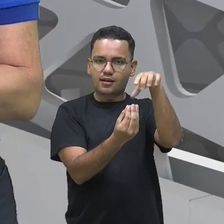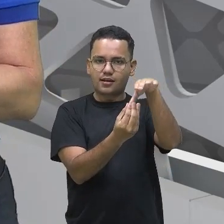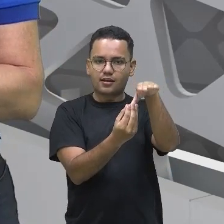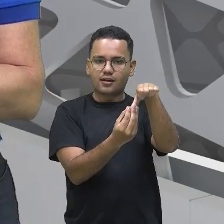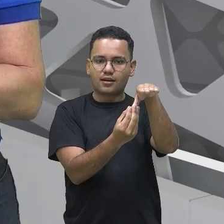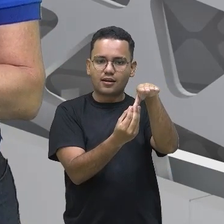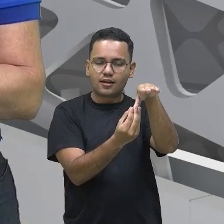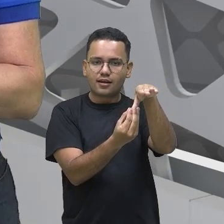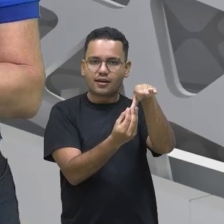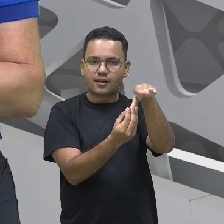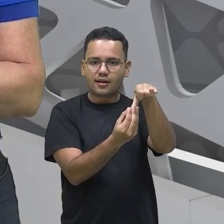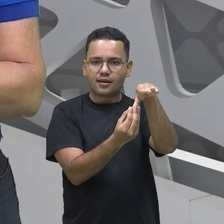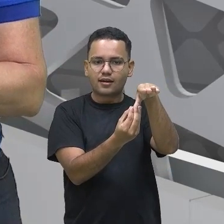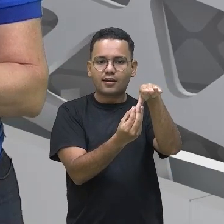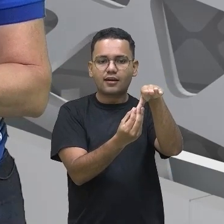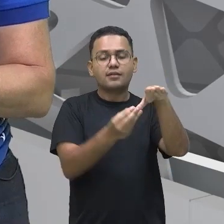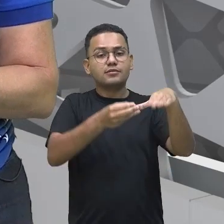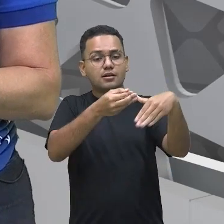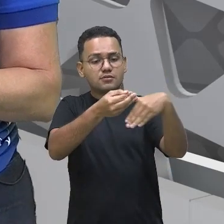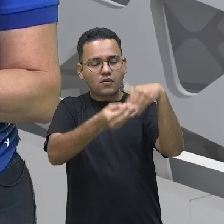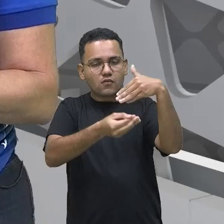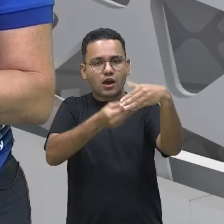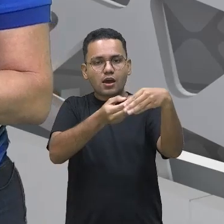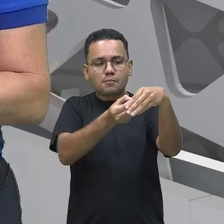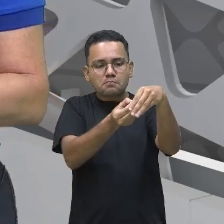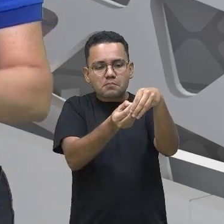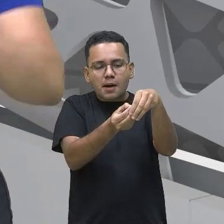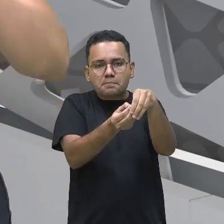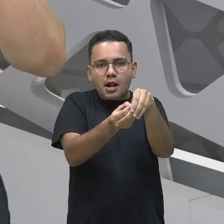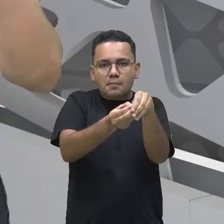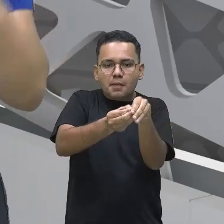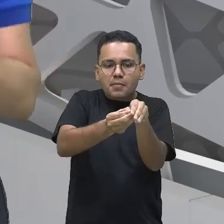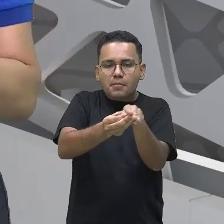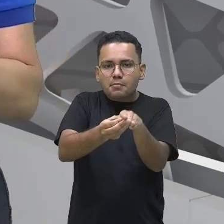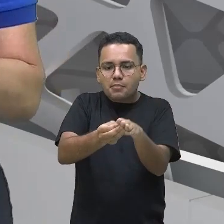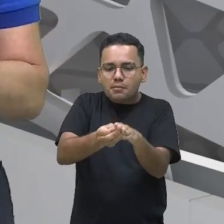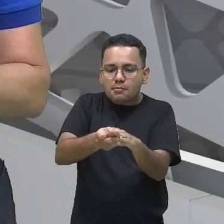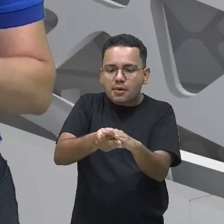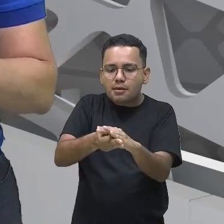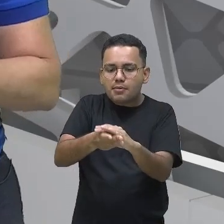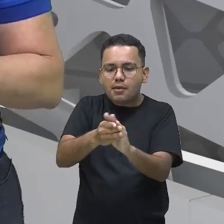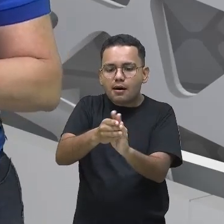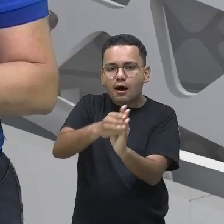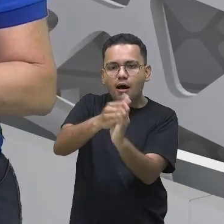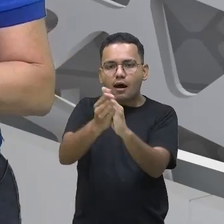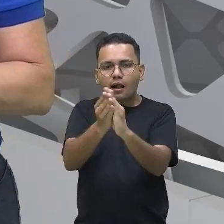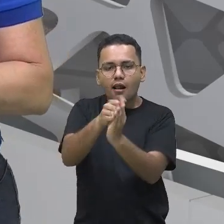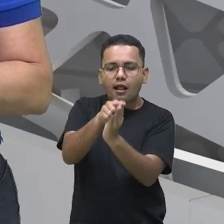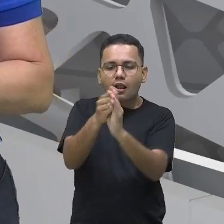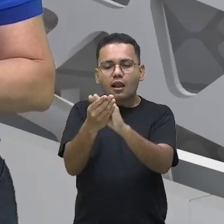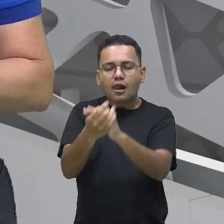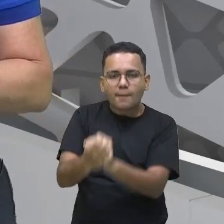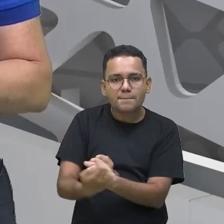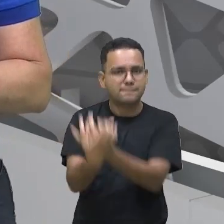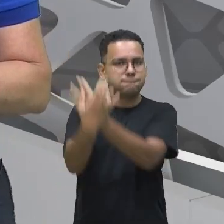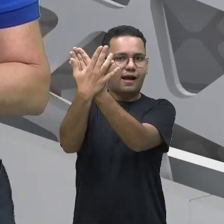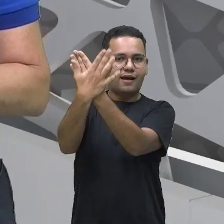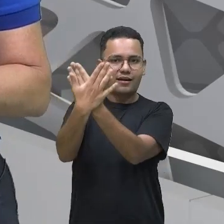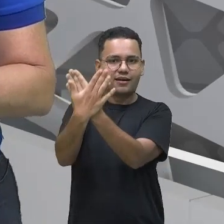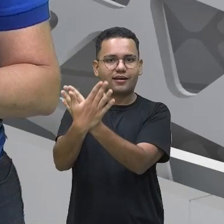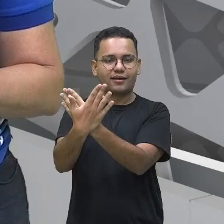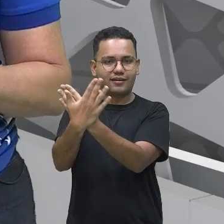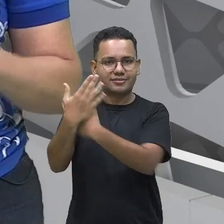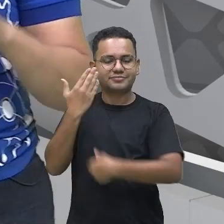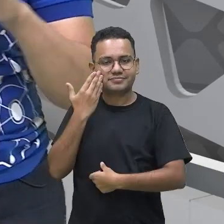adulta. Você aí, sim, a borboleta, né? Já formada. Então,